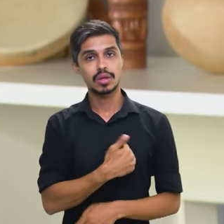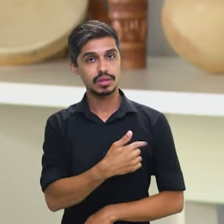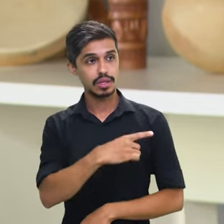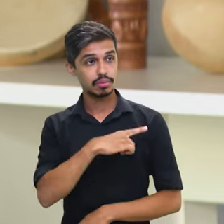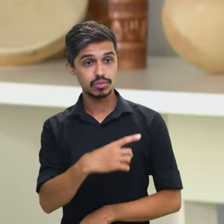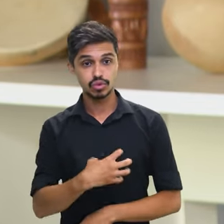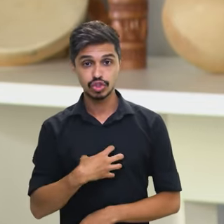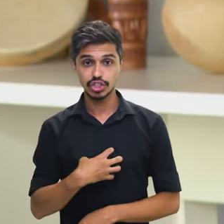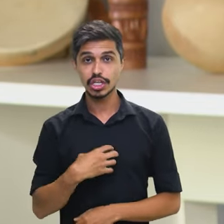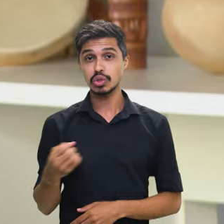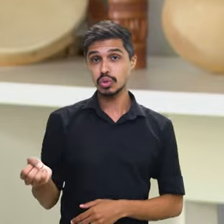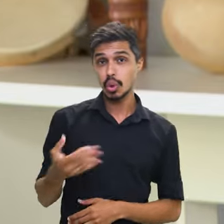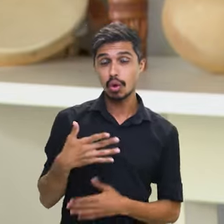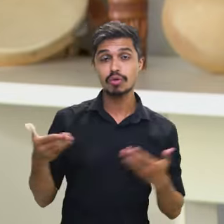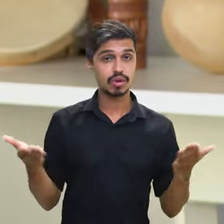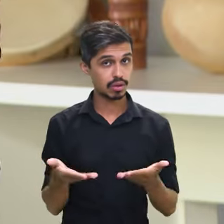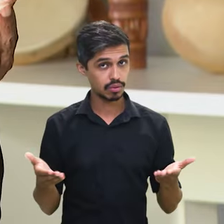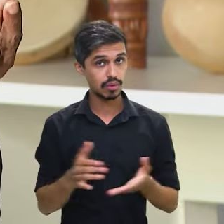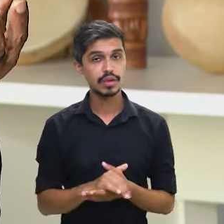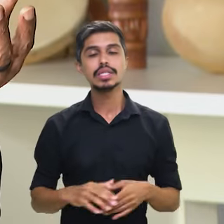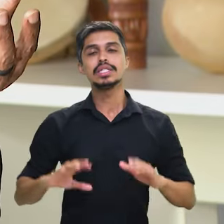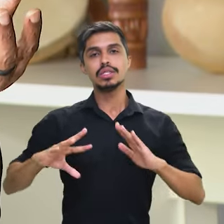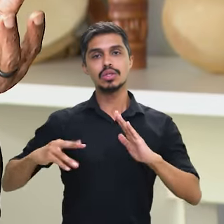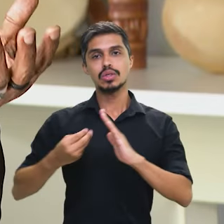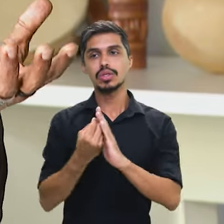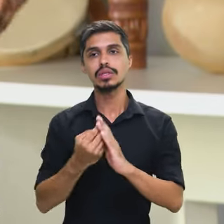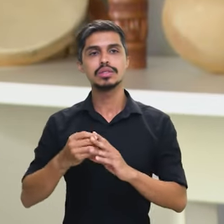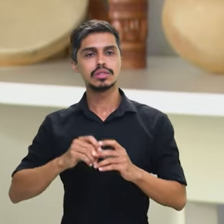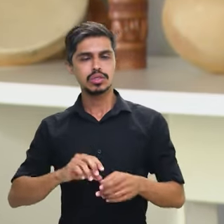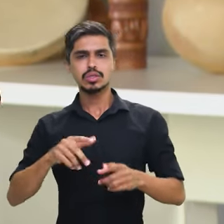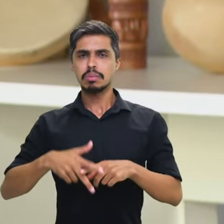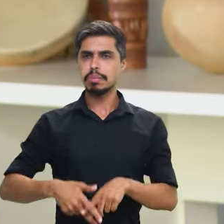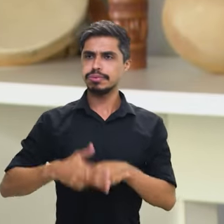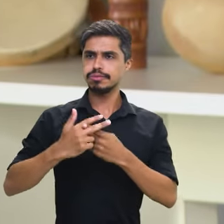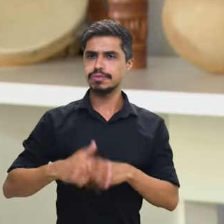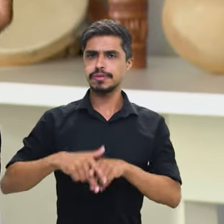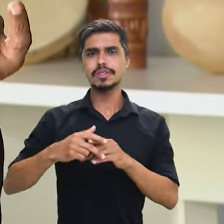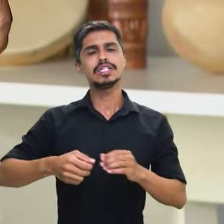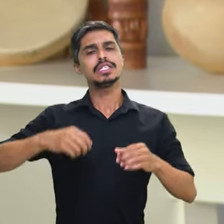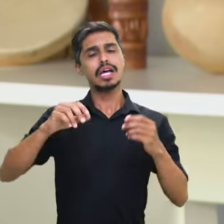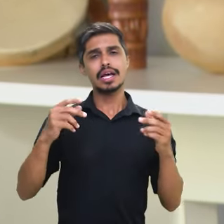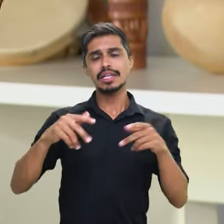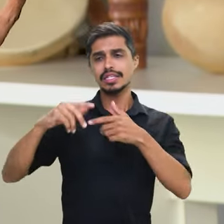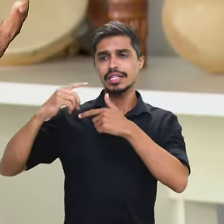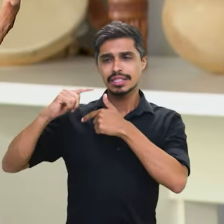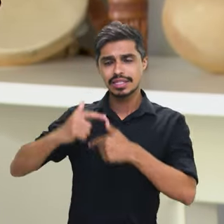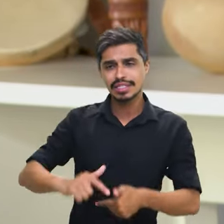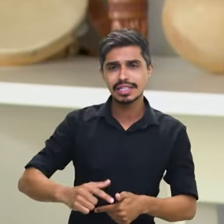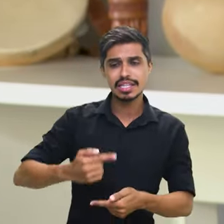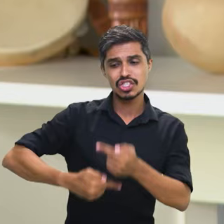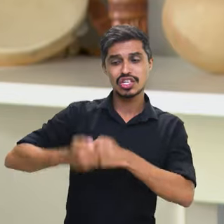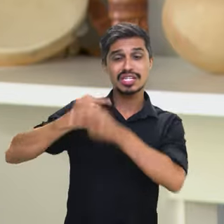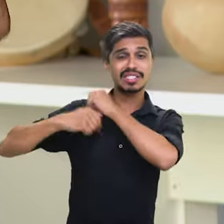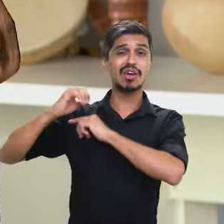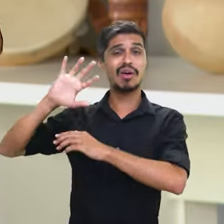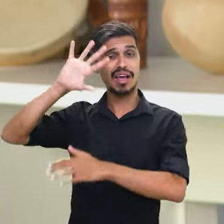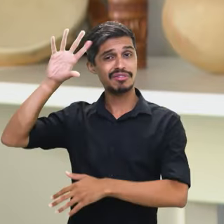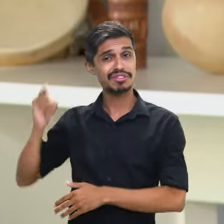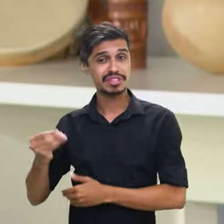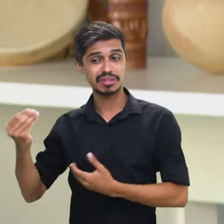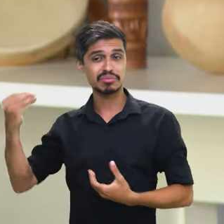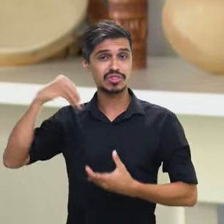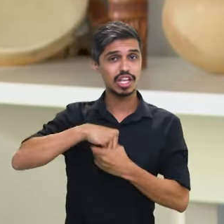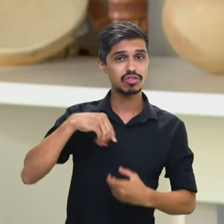coisa aparentemente moderna e temos também os quilômetros com a manutenção da raiz africana, da diáspora africana, da